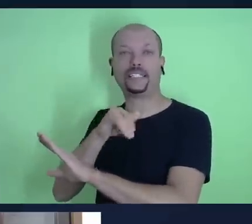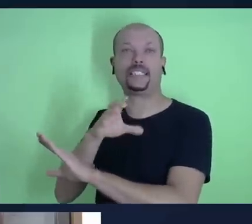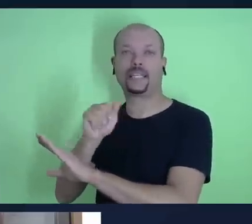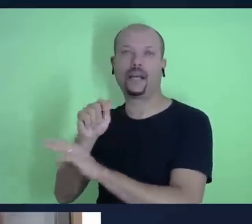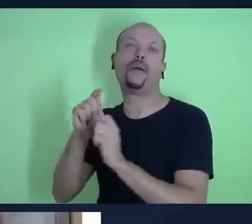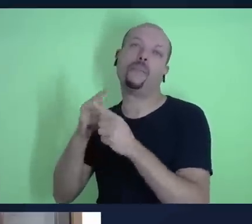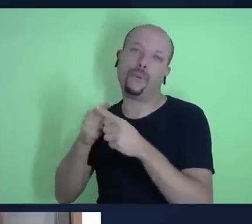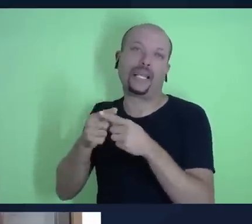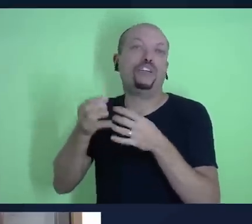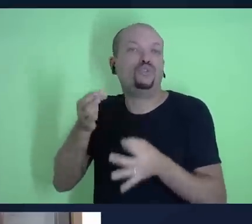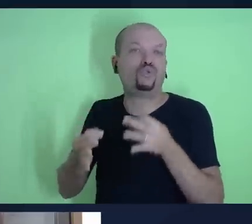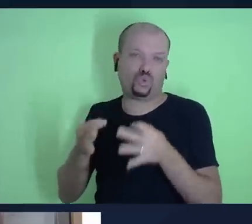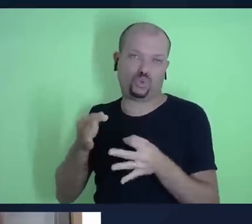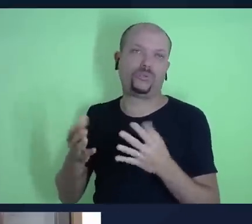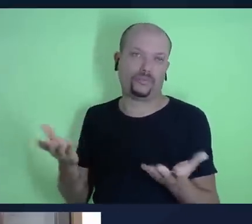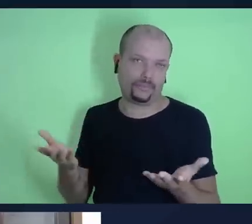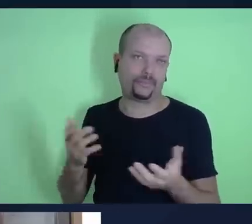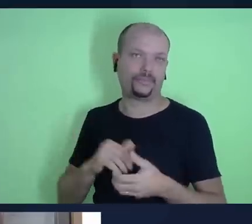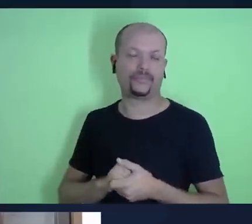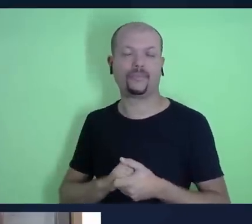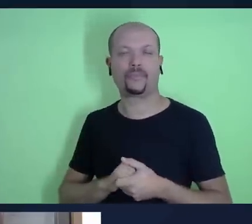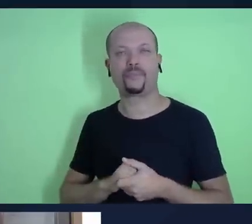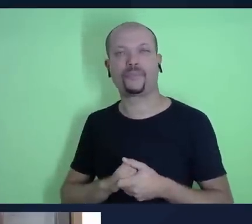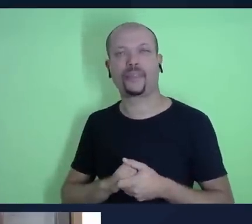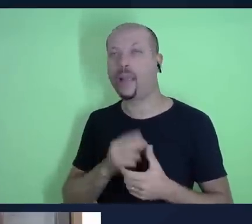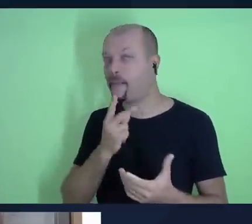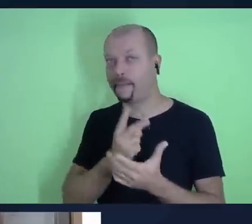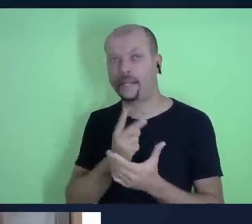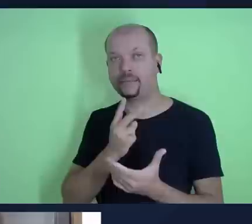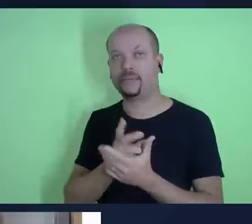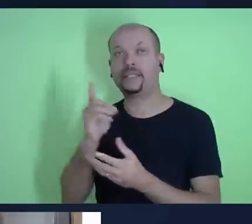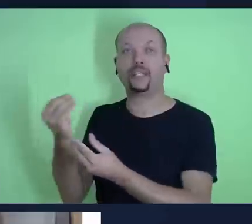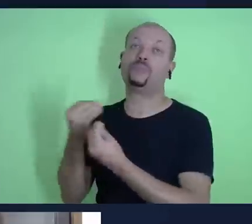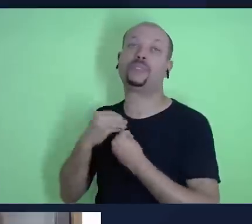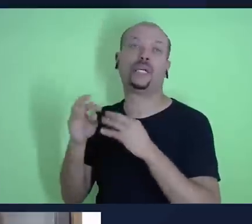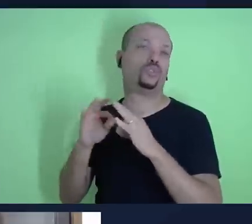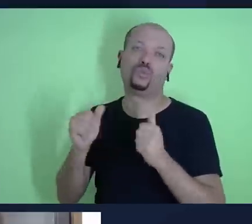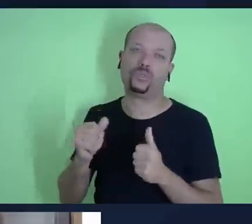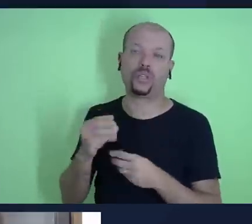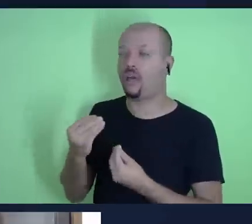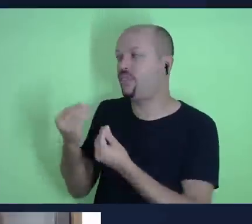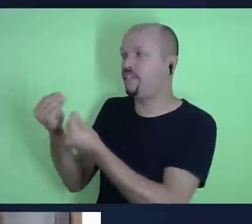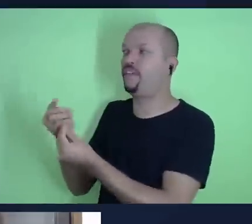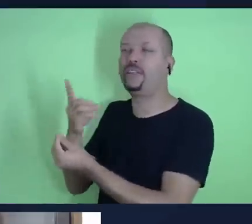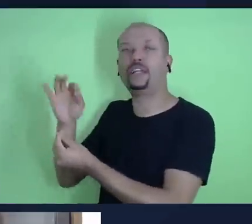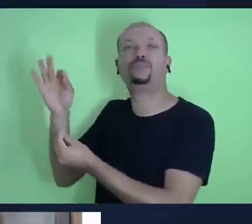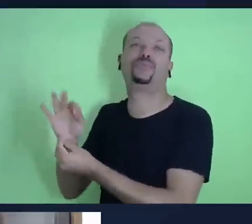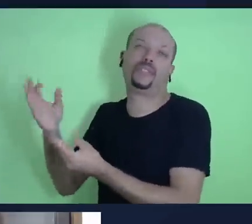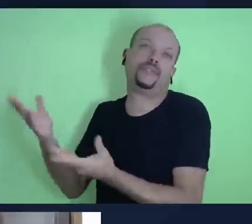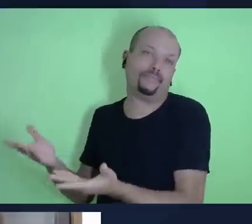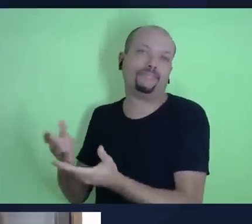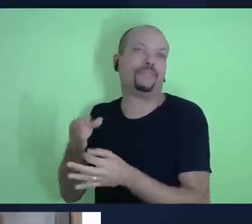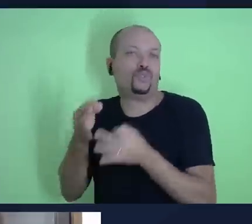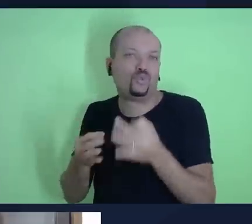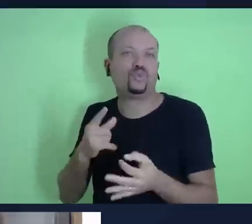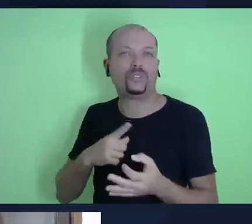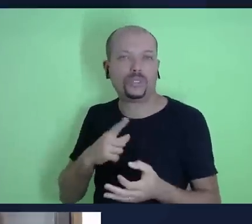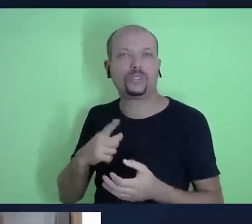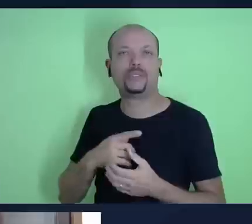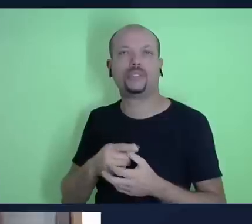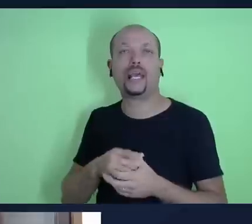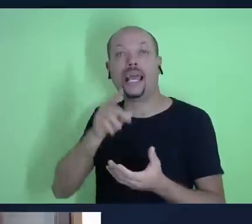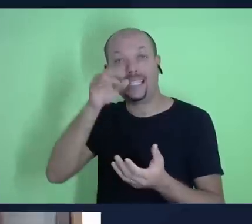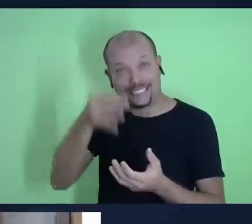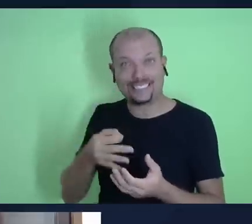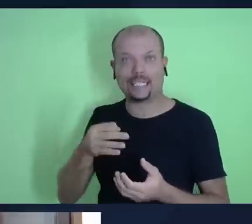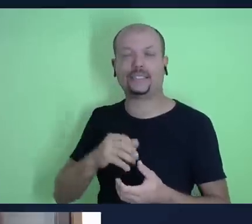seja assim certo? da mesma maneira Deus me entrega tudo eu devolvo 10% para ele é justo é honesto é correto